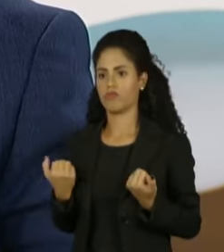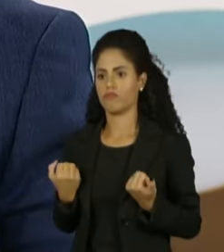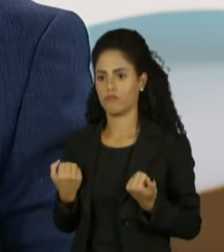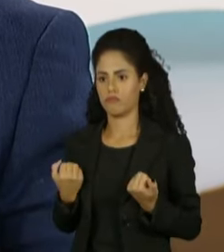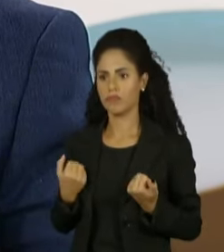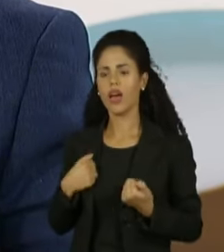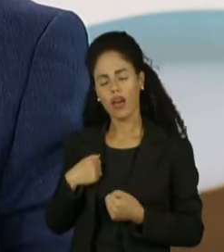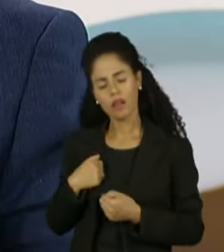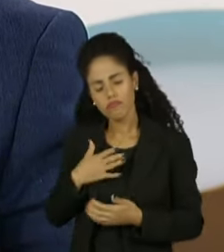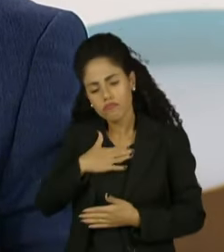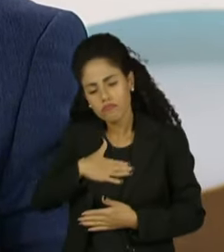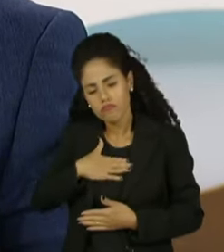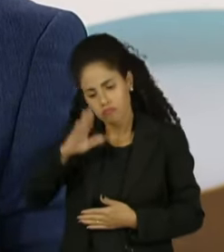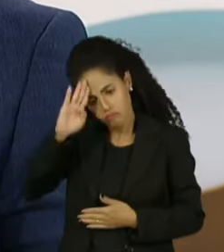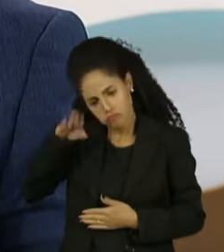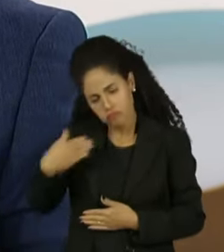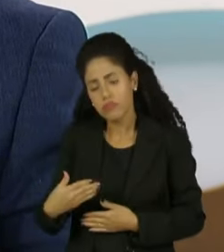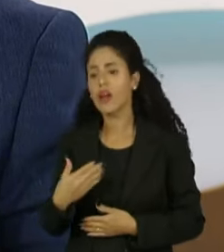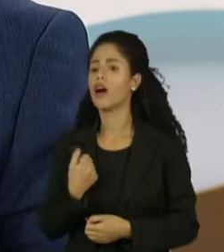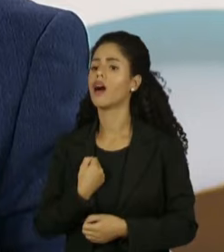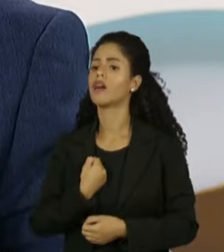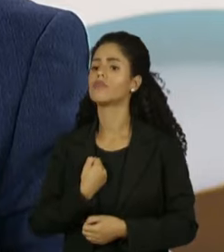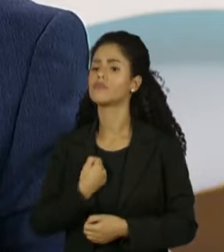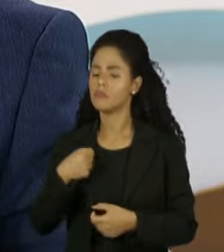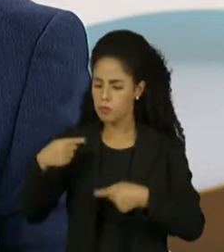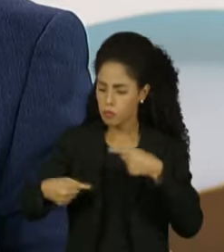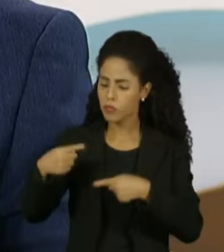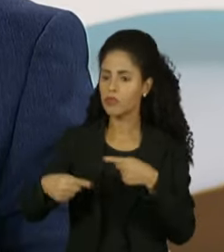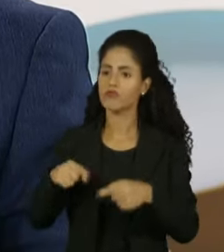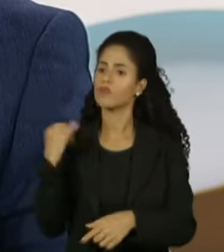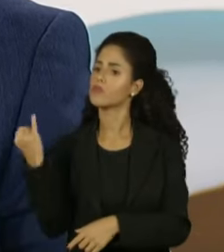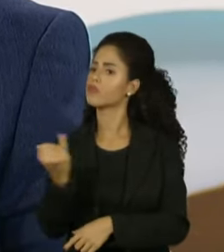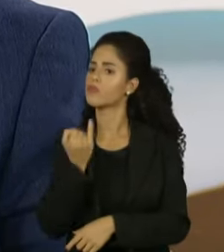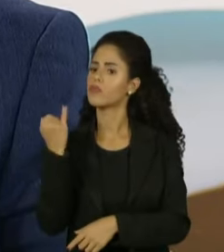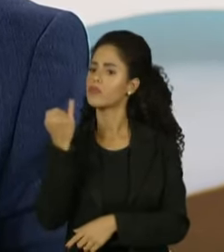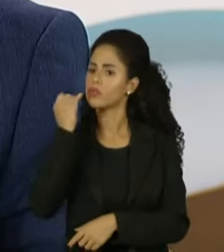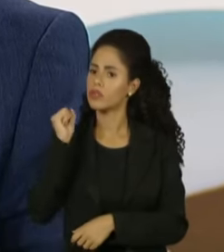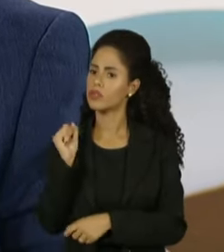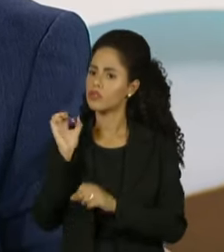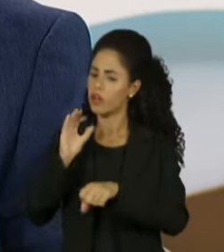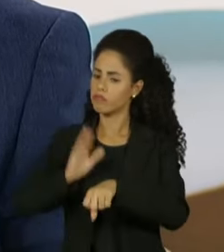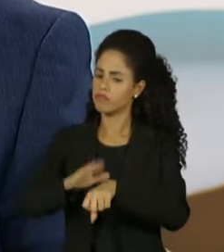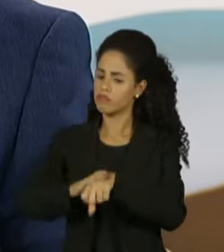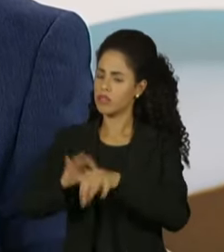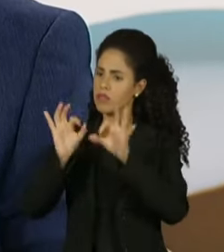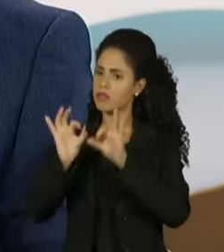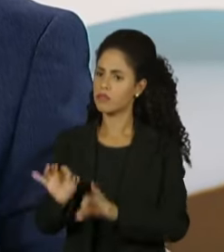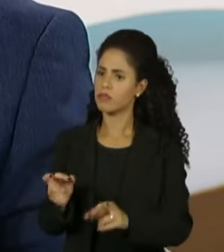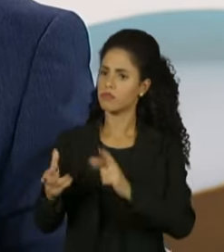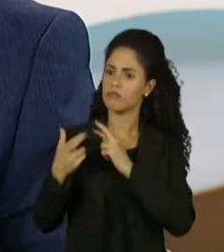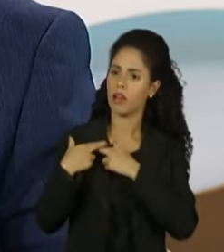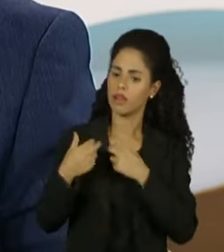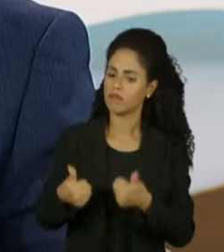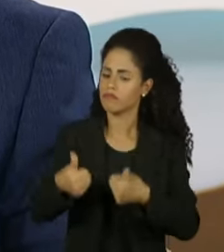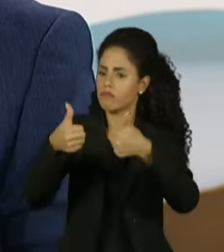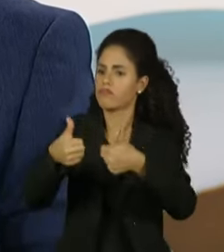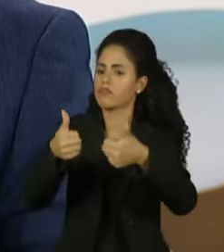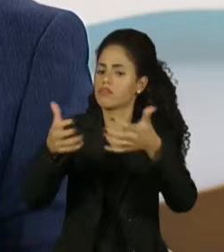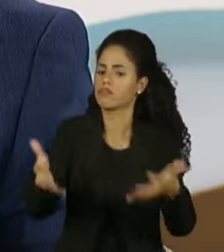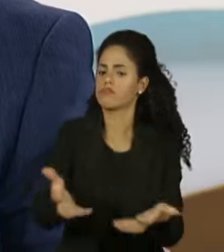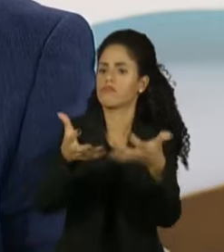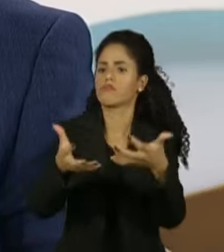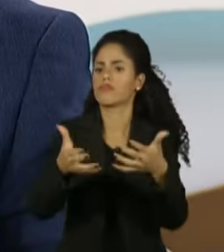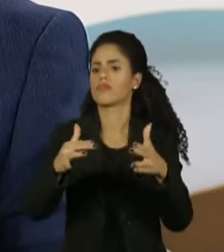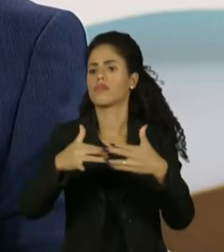com muita honra e muito orgulho. Acho que atividade política é a mais importante do ser humano. Ela, quando é bem executada, ela favorece a sociedade, quando é mal executada,